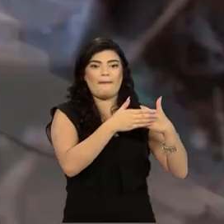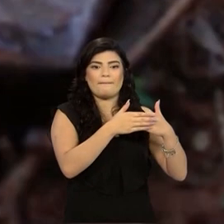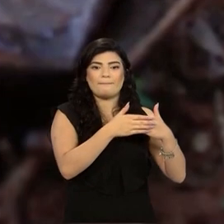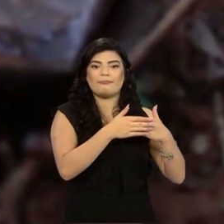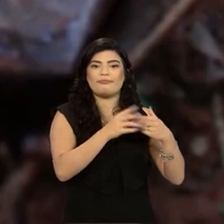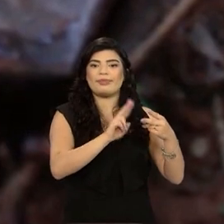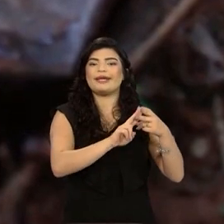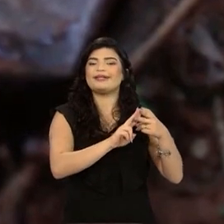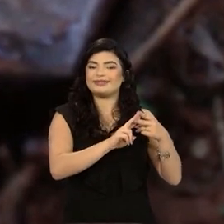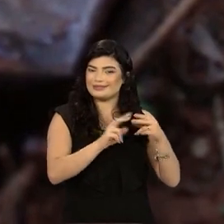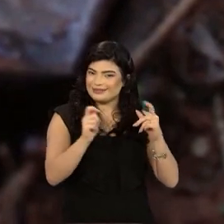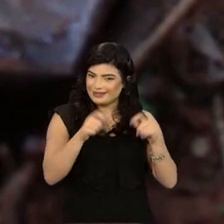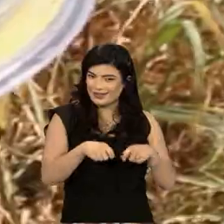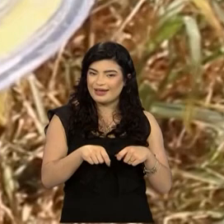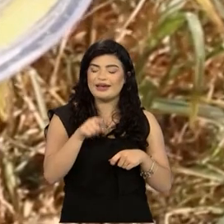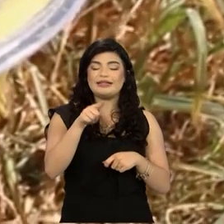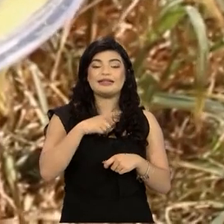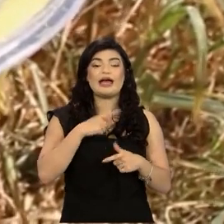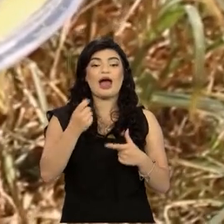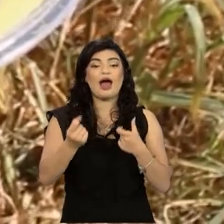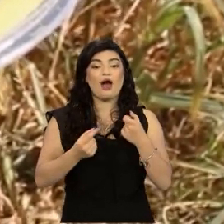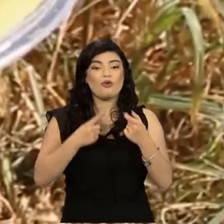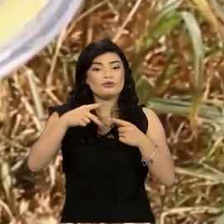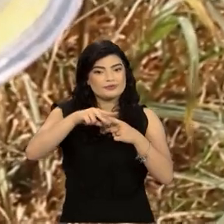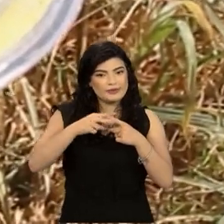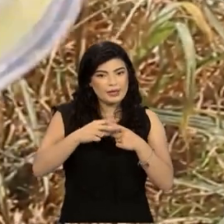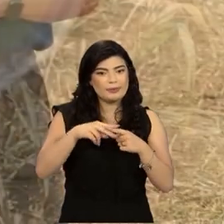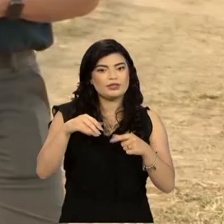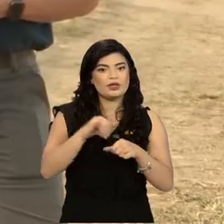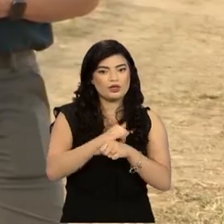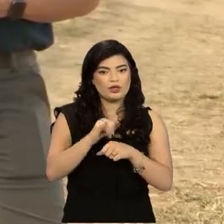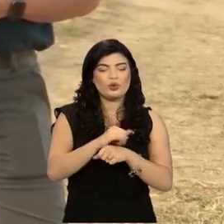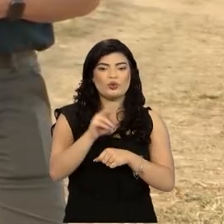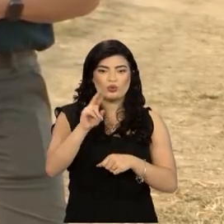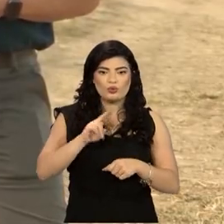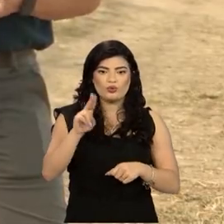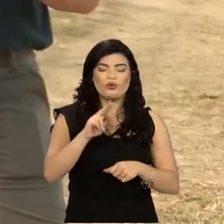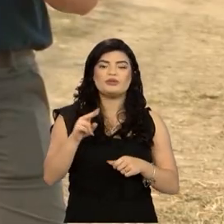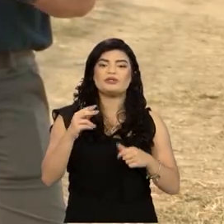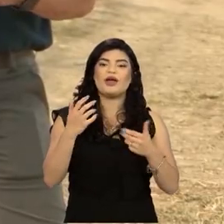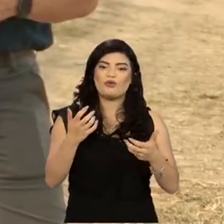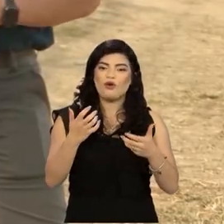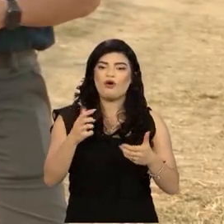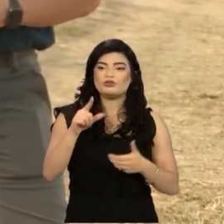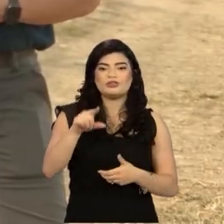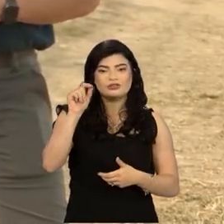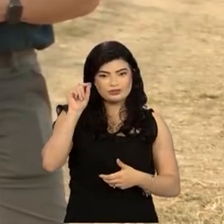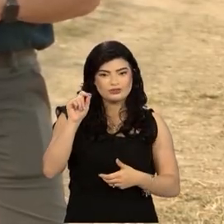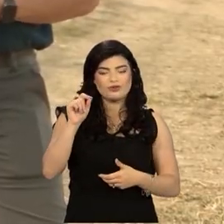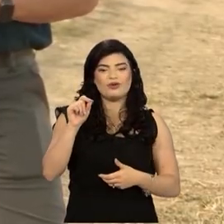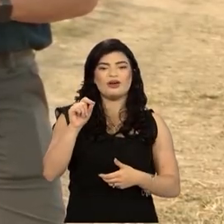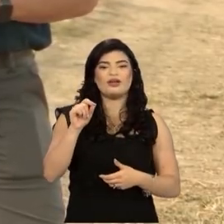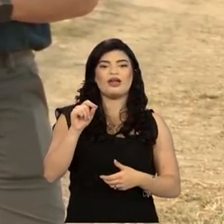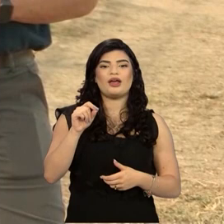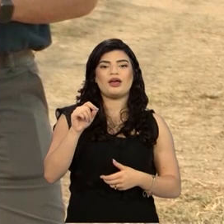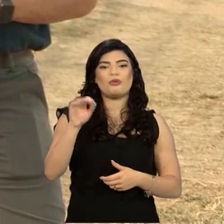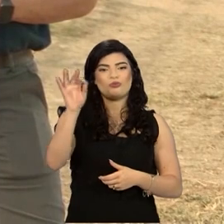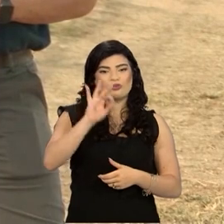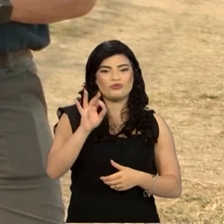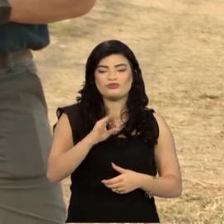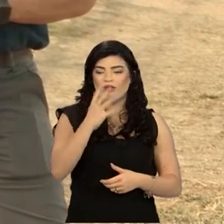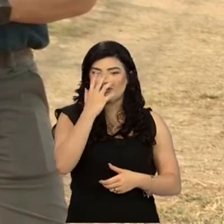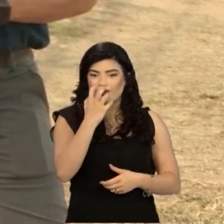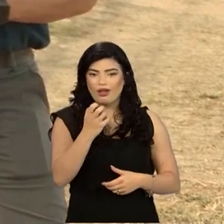É claro, tem algumas ferramentas para usar. A gente gosta muito de trabalhar com essas iscas que atraem as moscas.